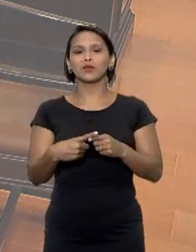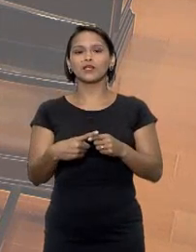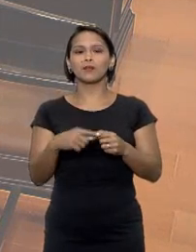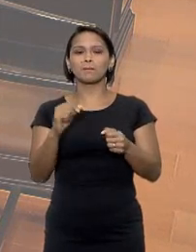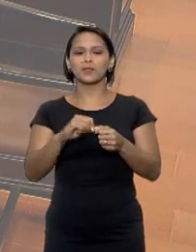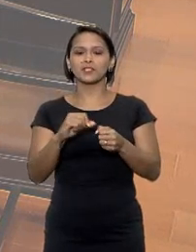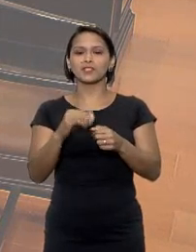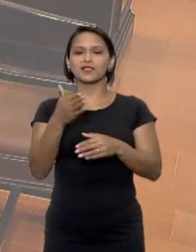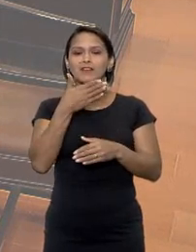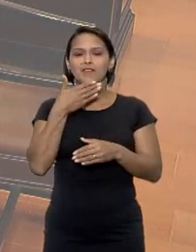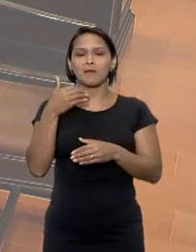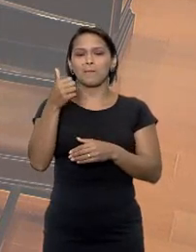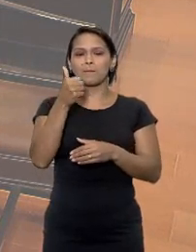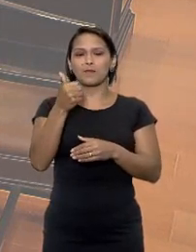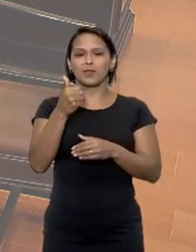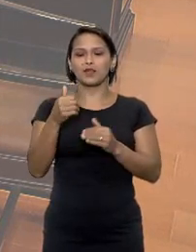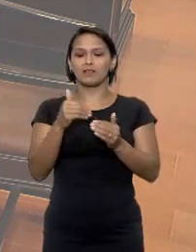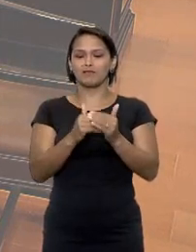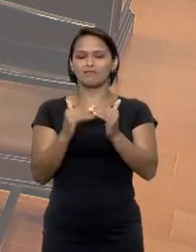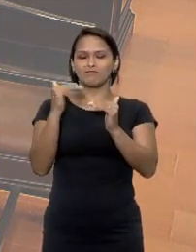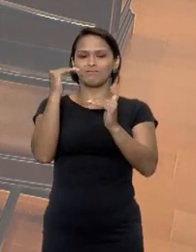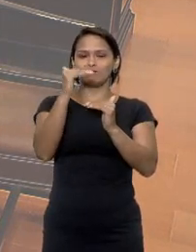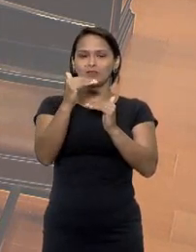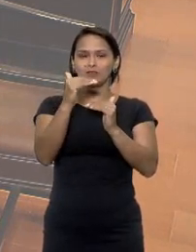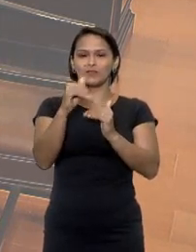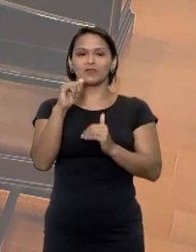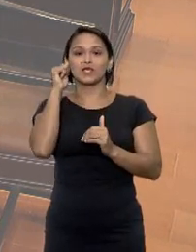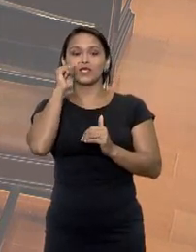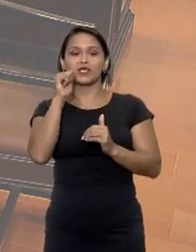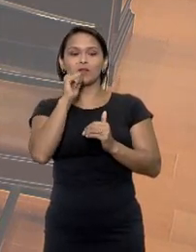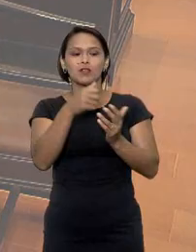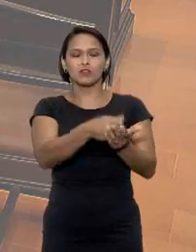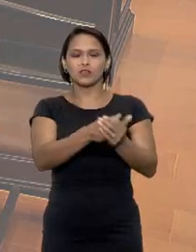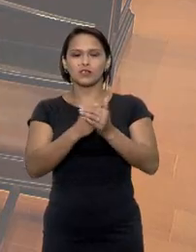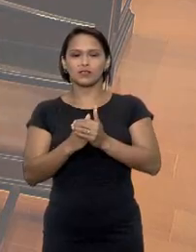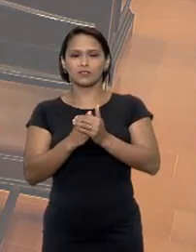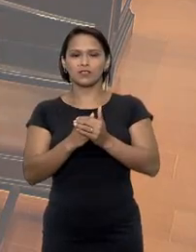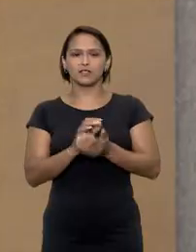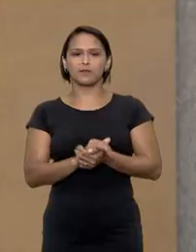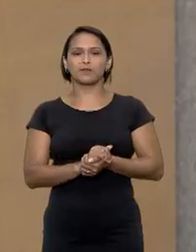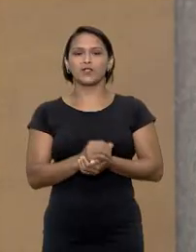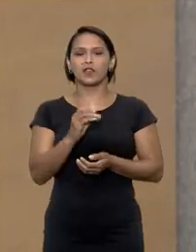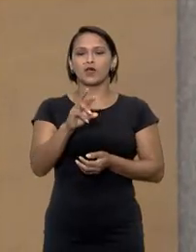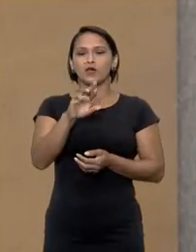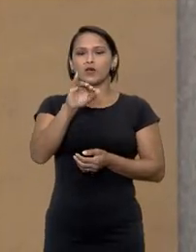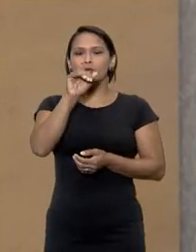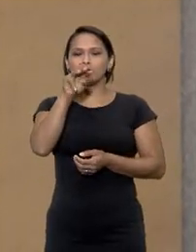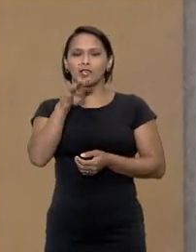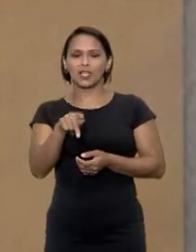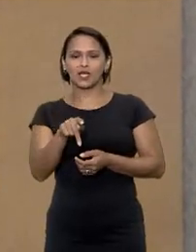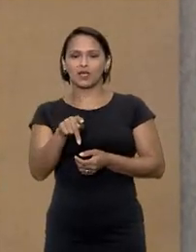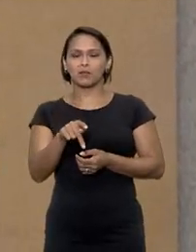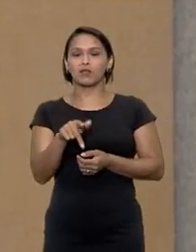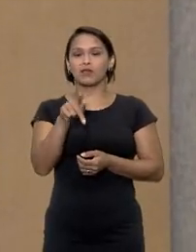conteúdo com um des ou ato sexual de caráter íntimo e privado um crime cuja pena também pode